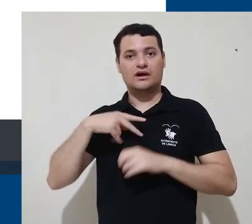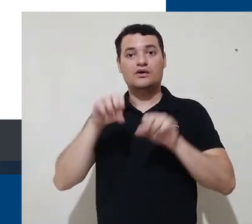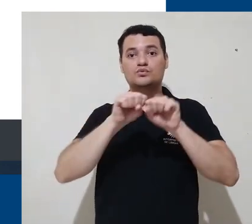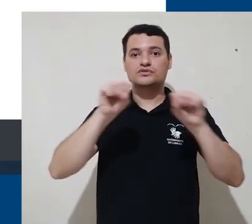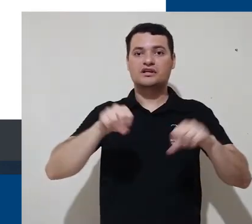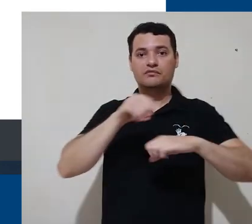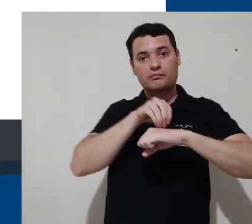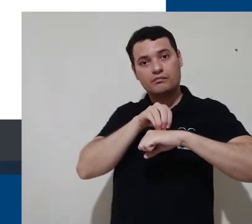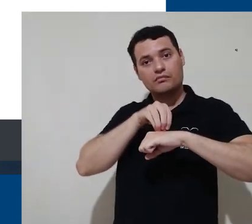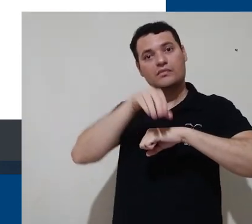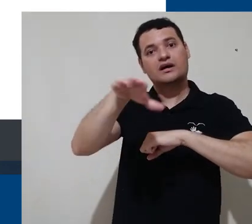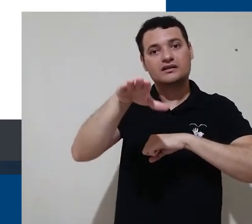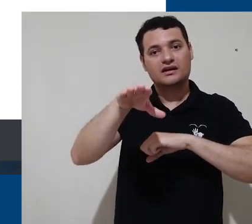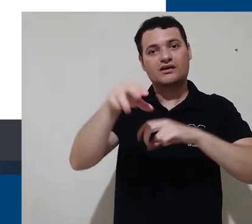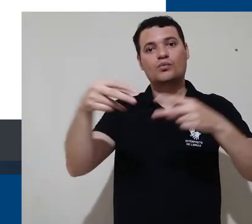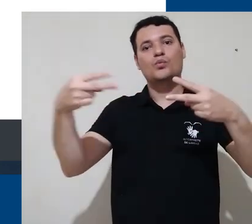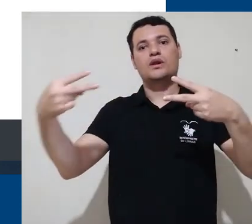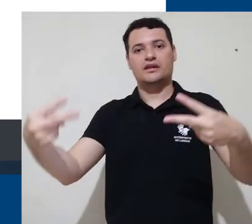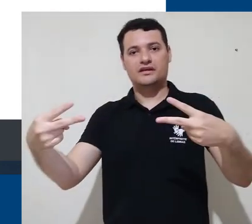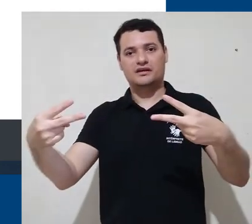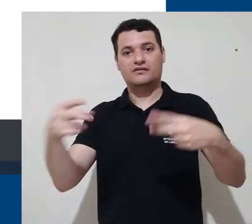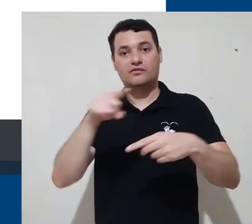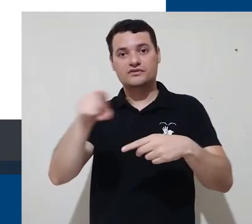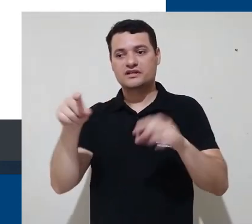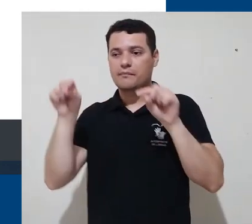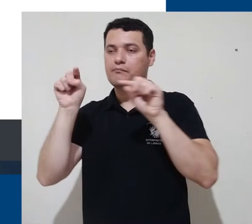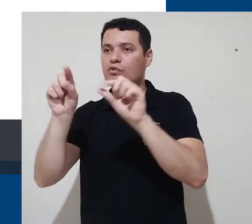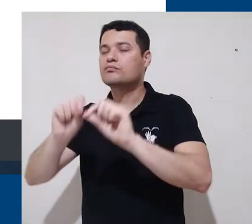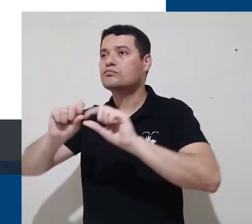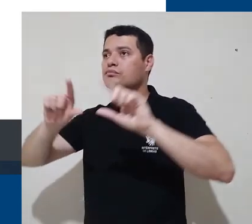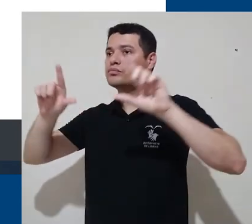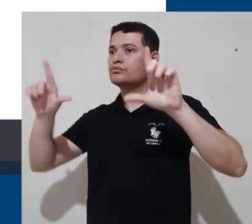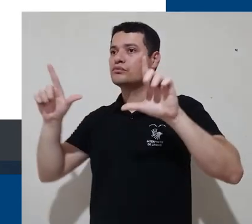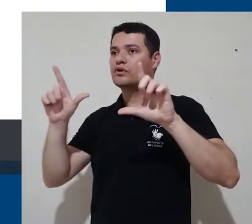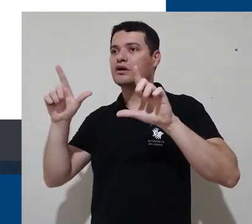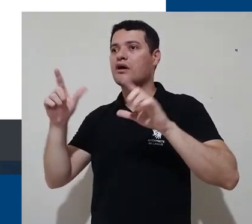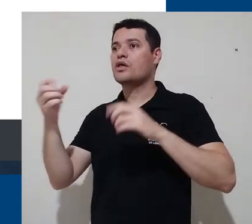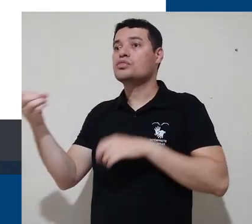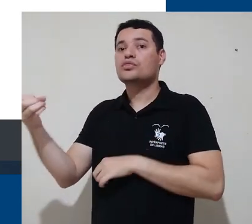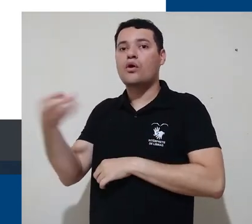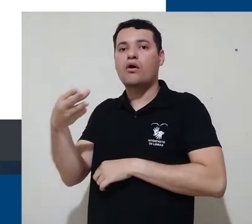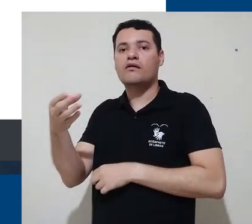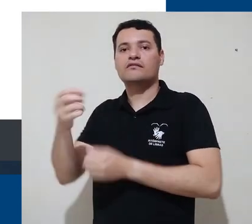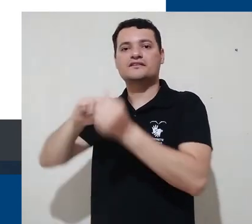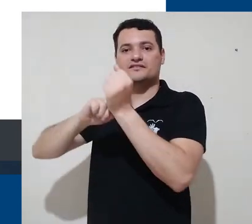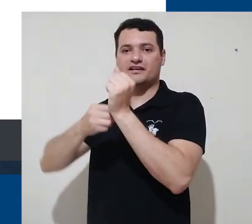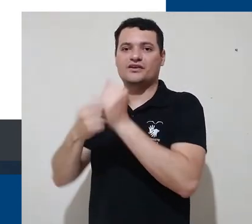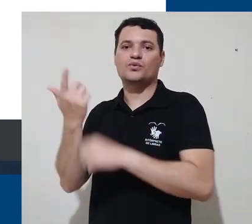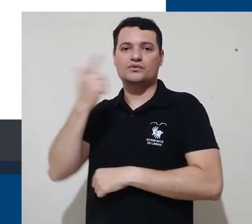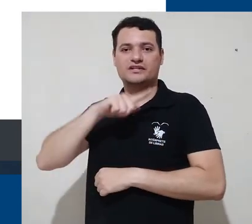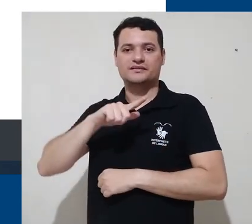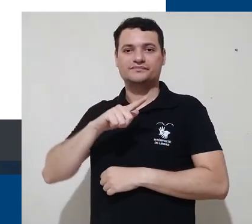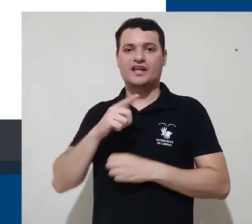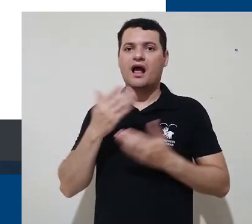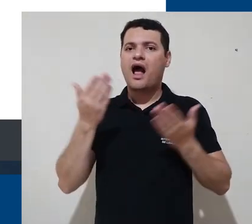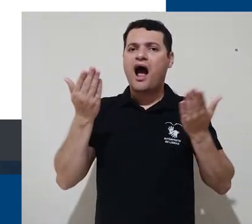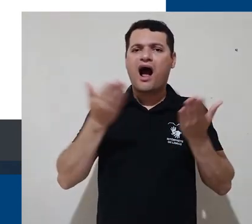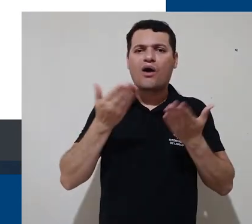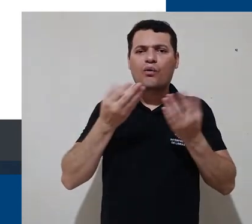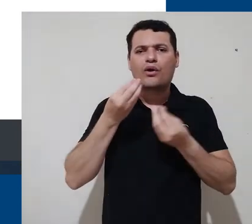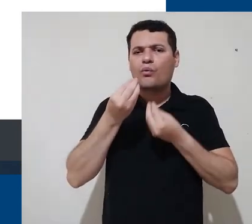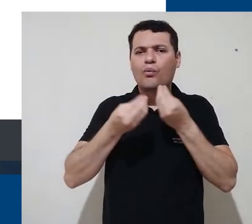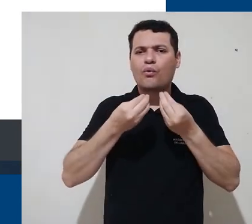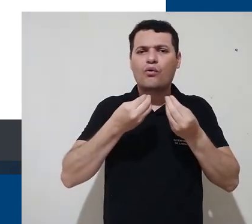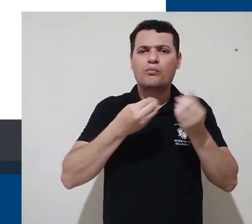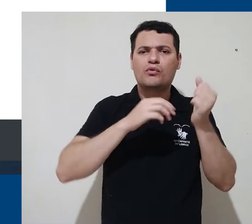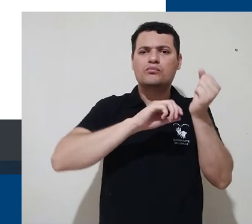um e-mail com um link que dará acesso a uma página onde você pode escolher sua nova senha. E agora faremos